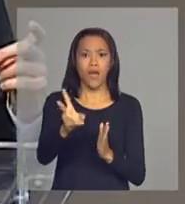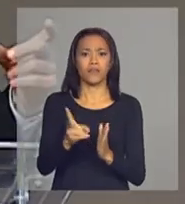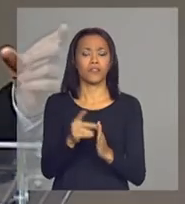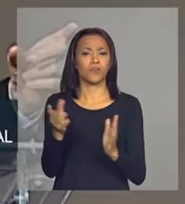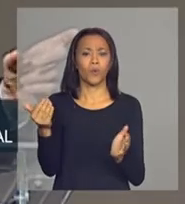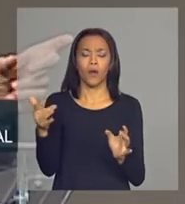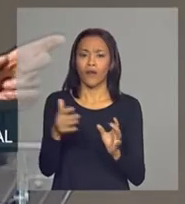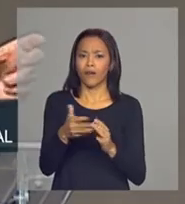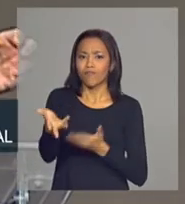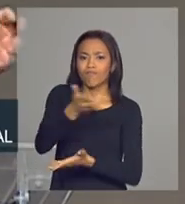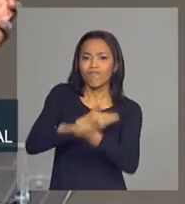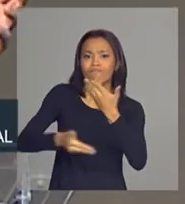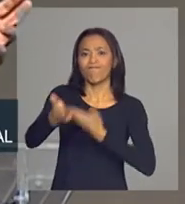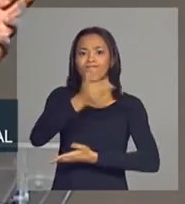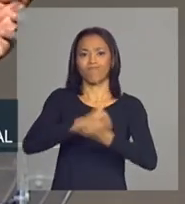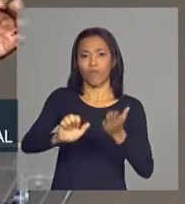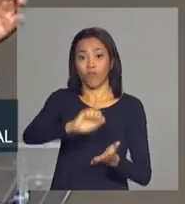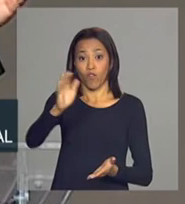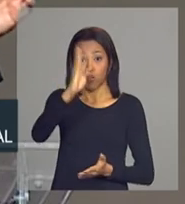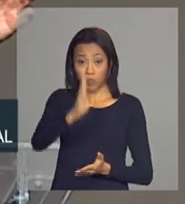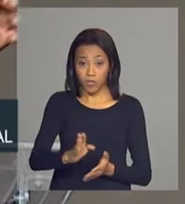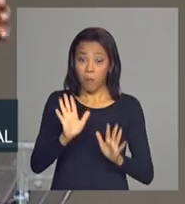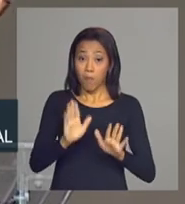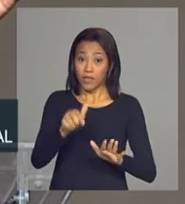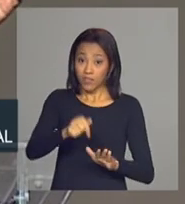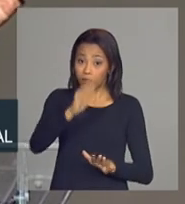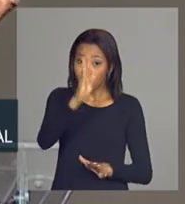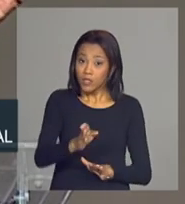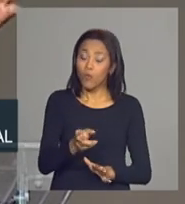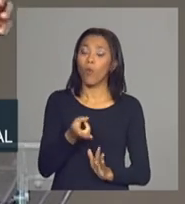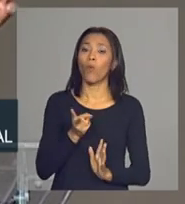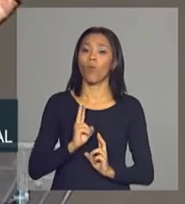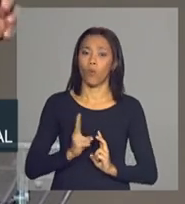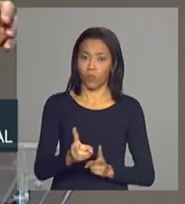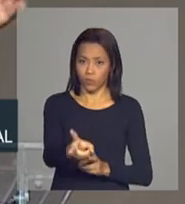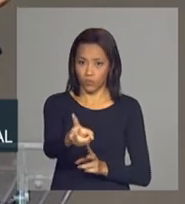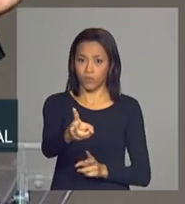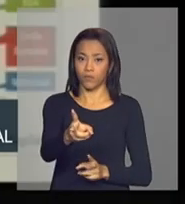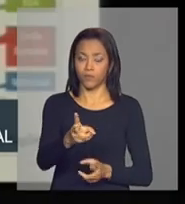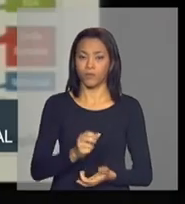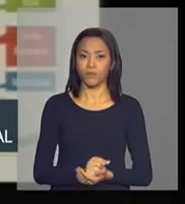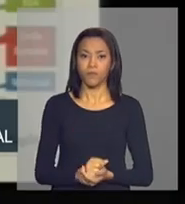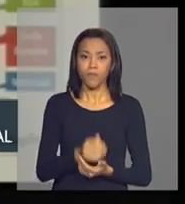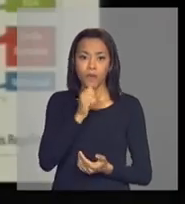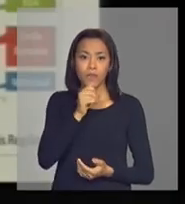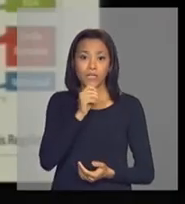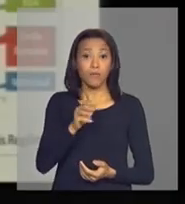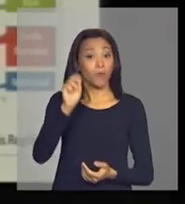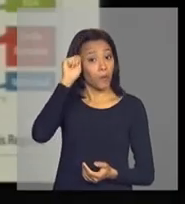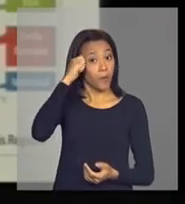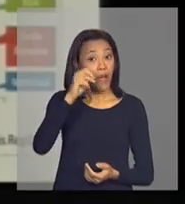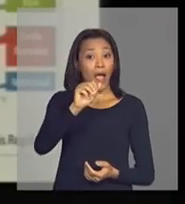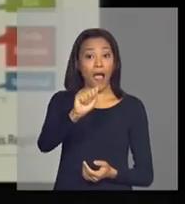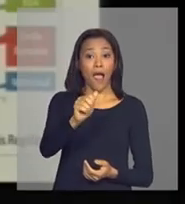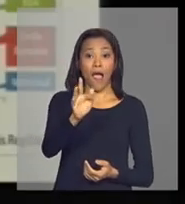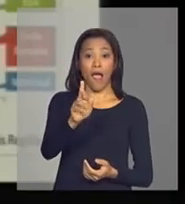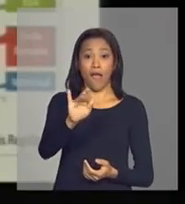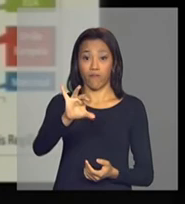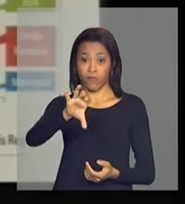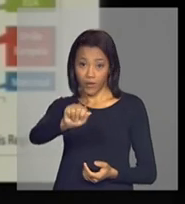brasileira, mas a exportação brasileira manteve, a África também aumentou